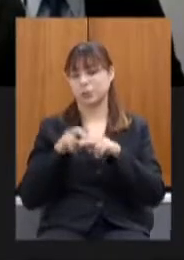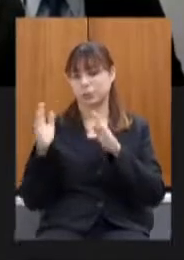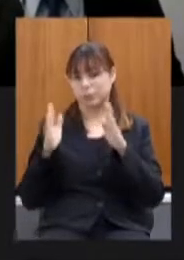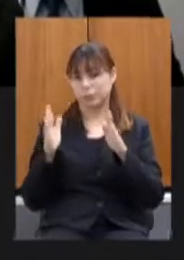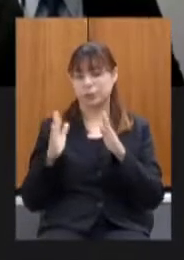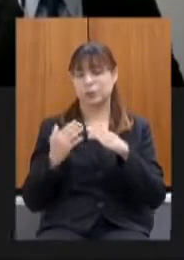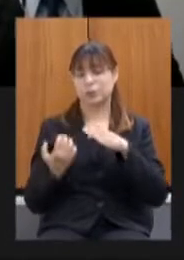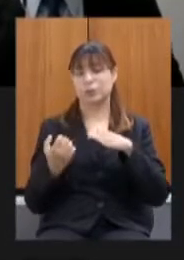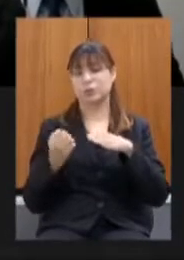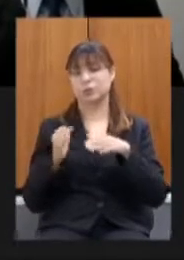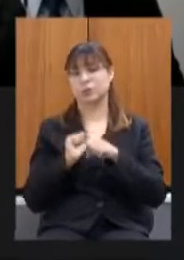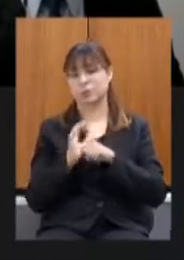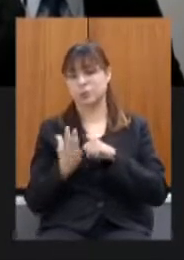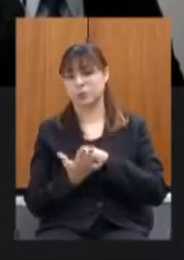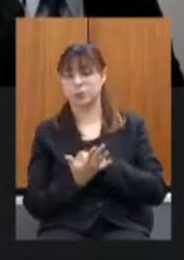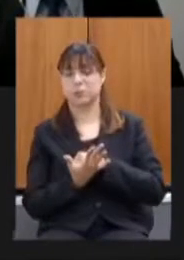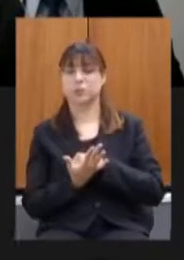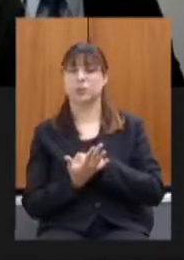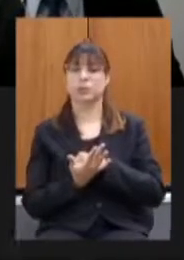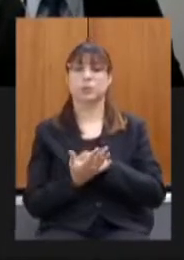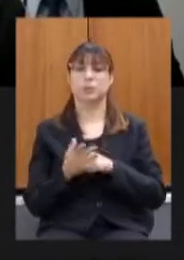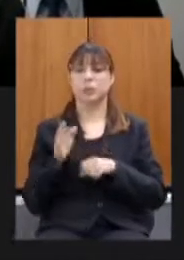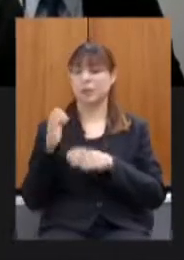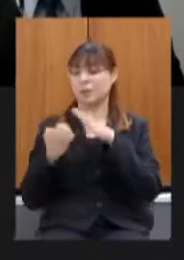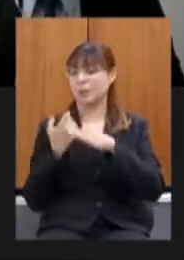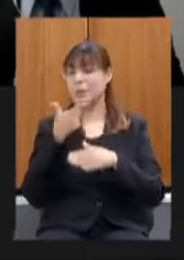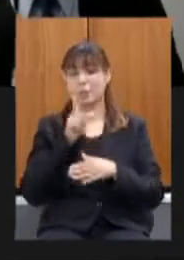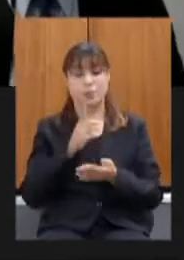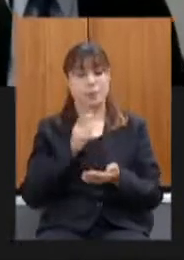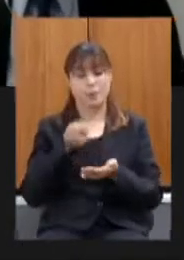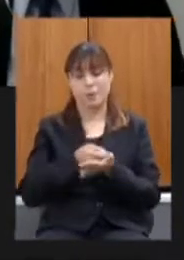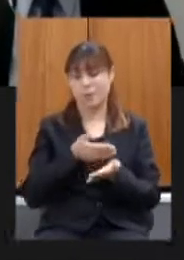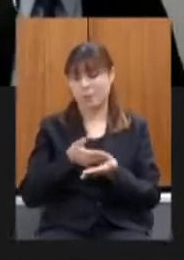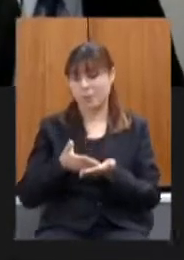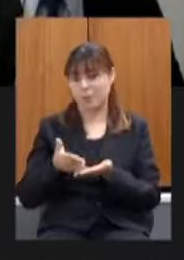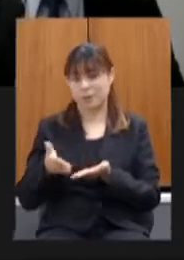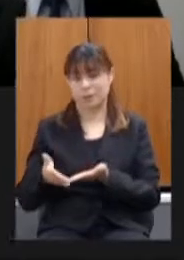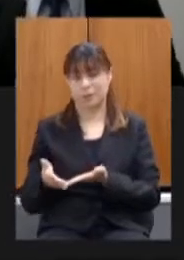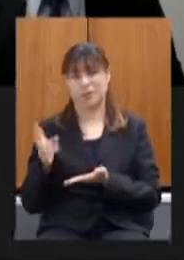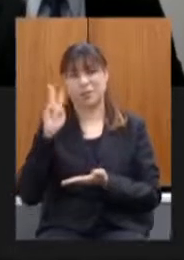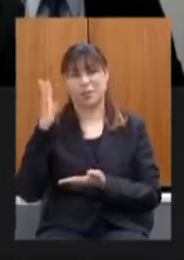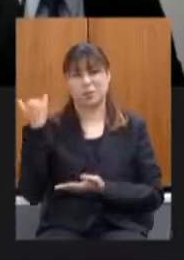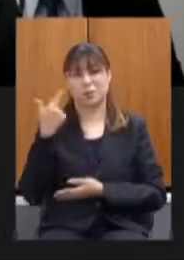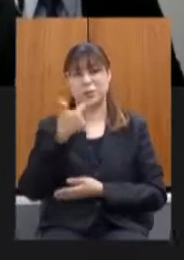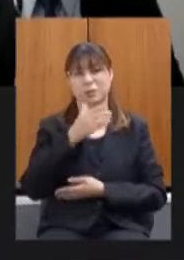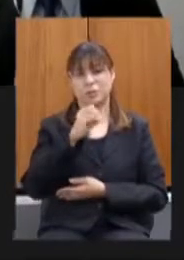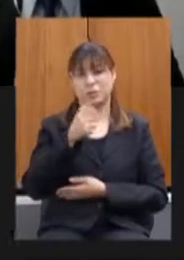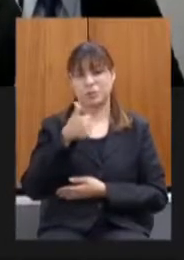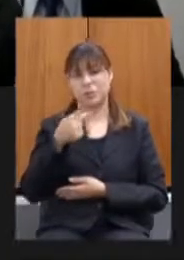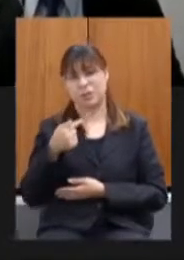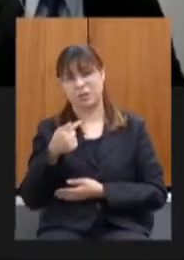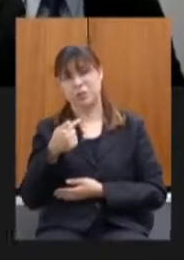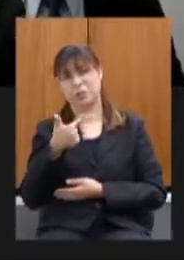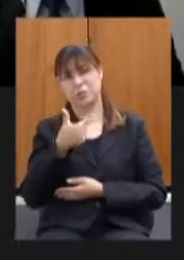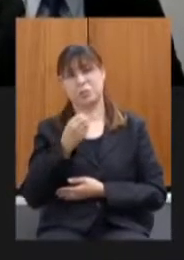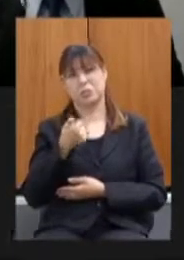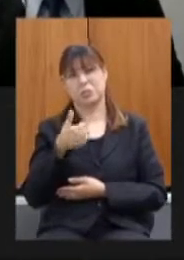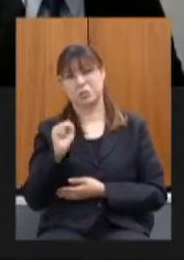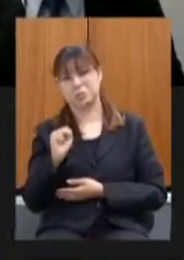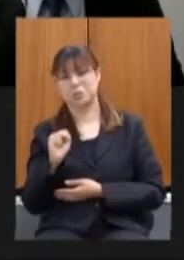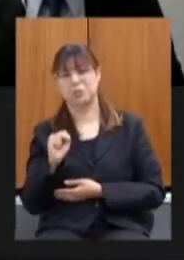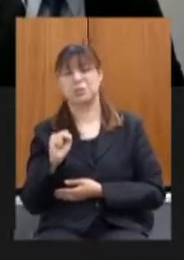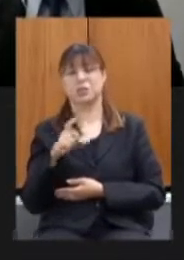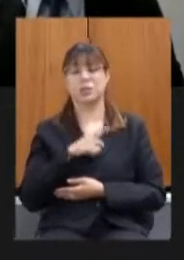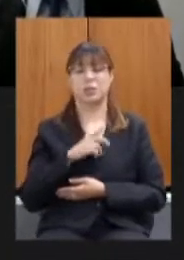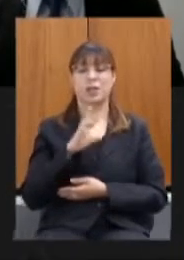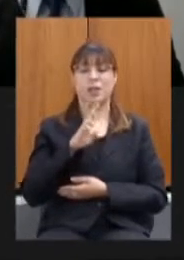possibilidade de fazer o pagamento do parcelamento se os senhores se lembram em 2017 2018 foi feito um grande refis